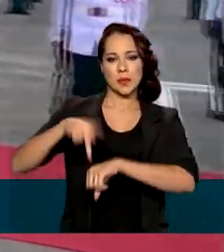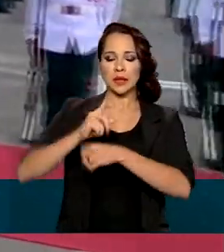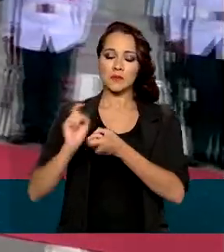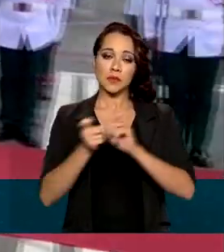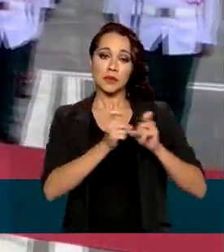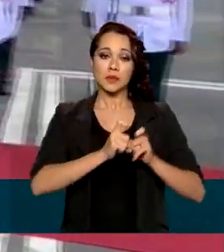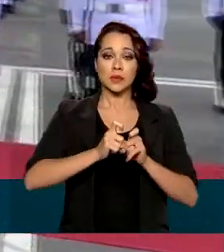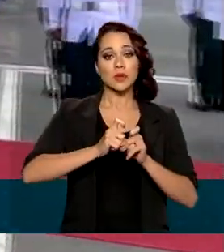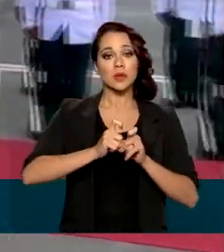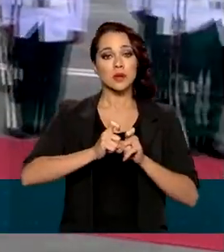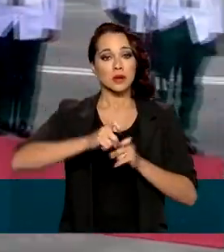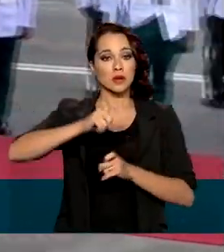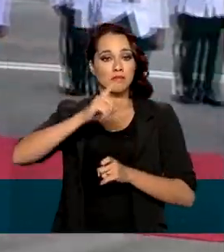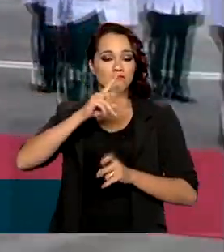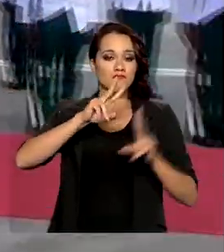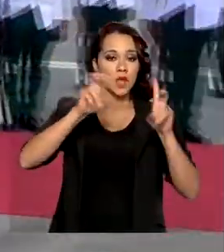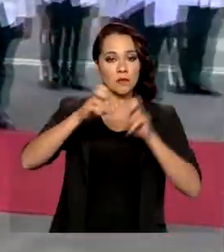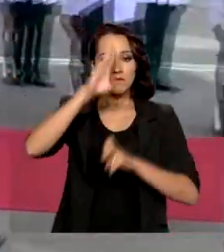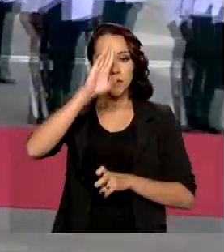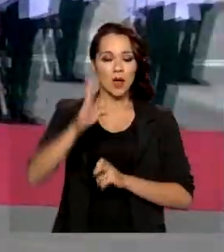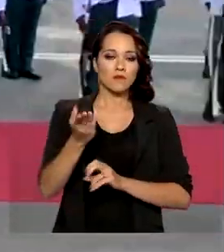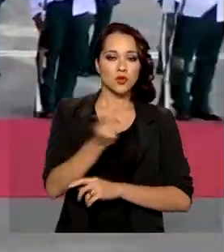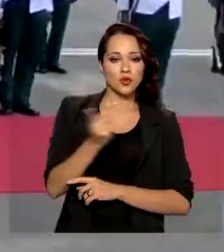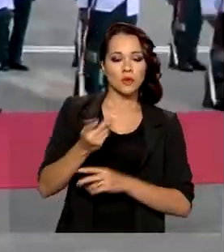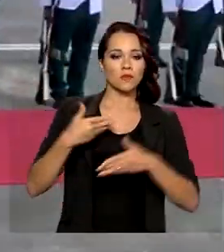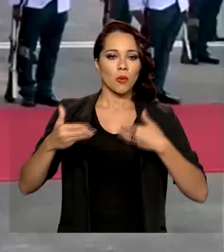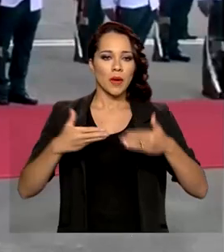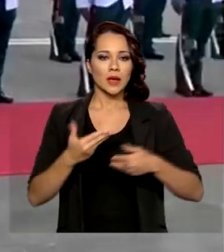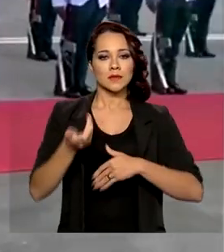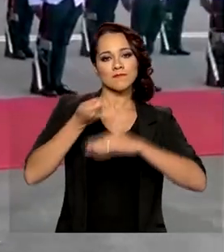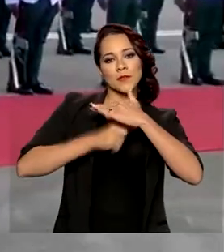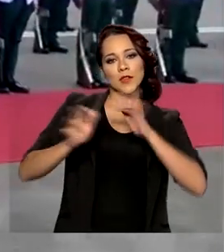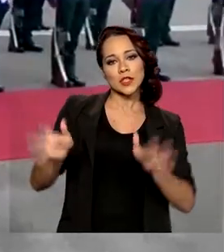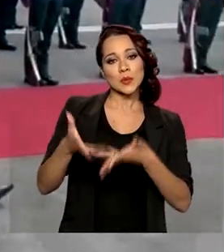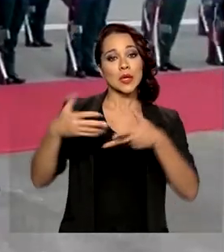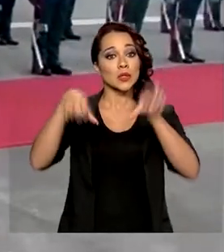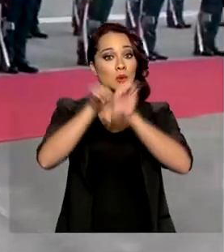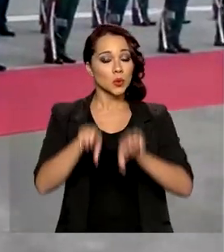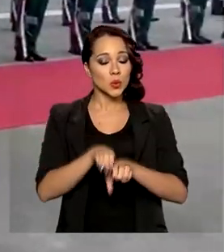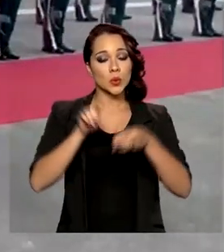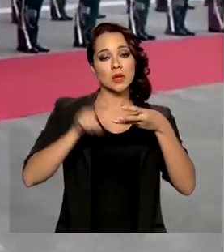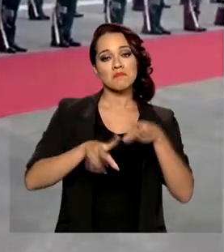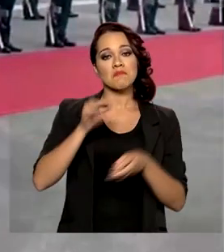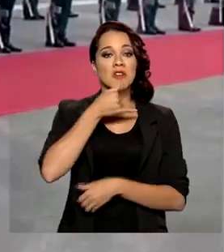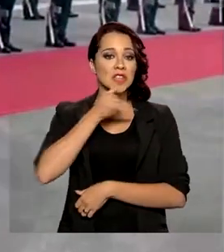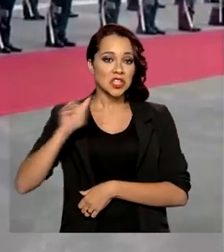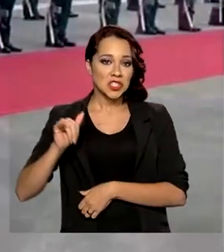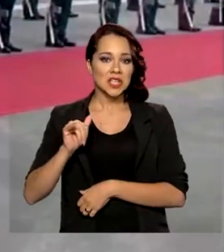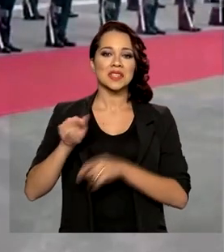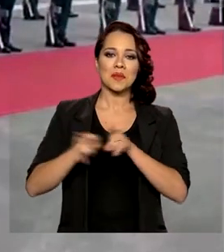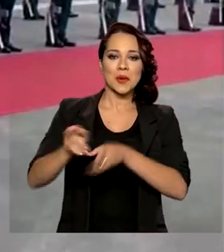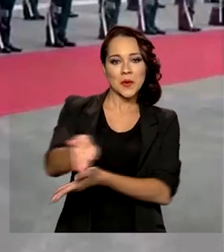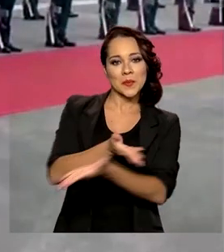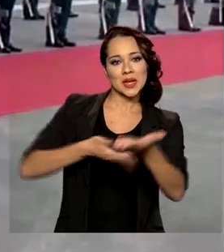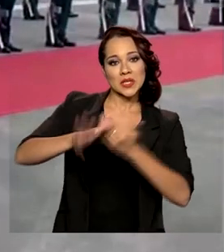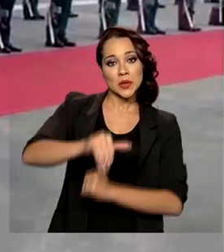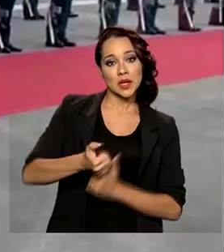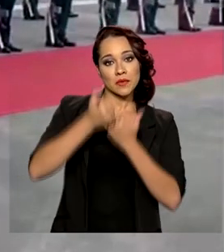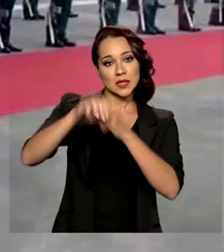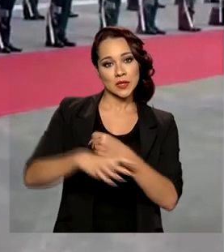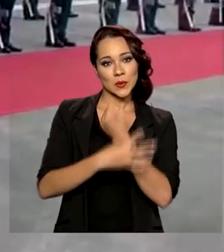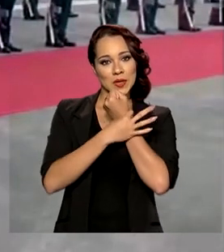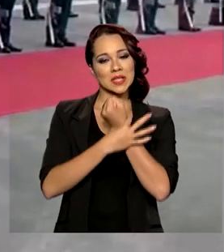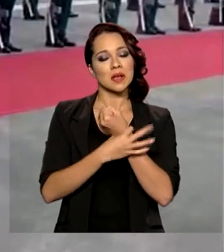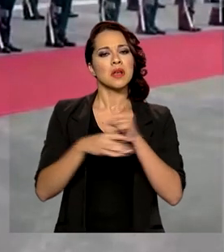temas prioritários da agenda bilateral, como comércio e investimentos, infraestrutura, energia e cooperação em